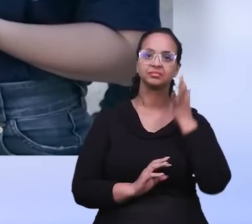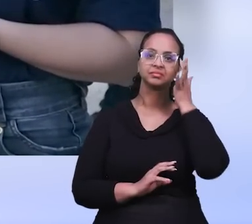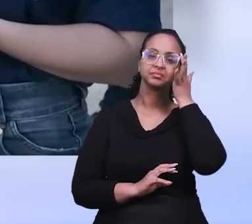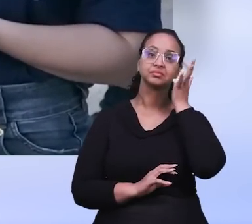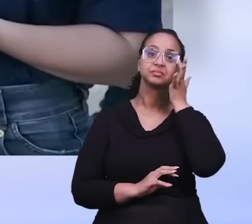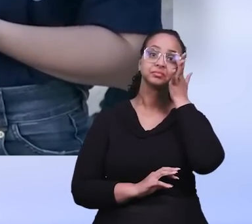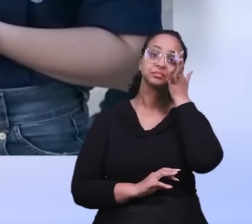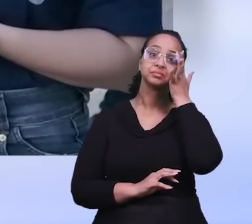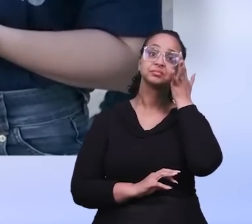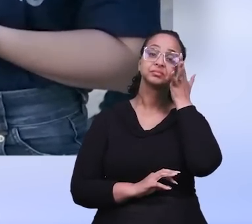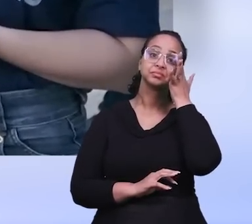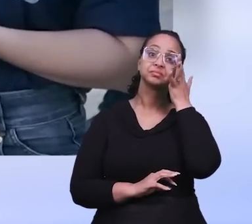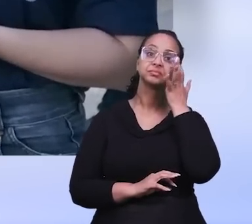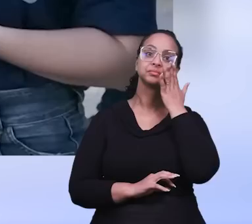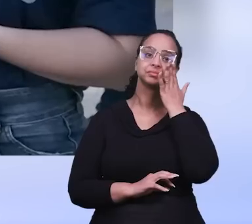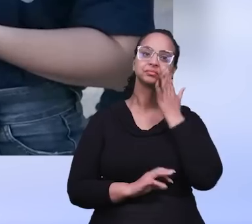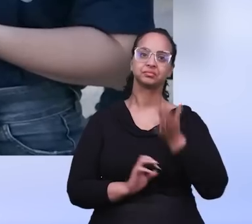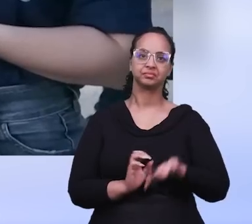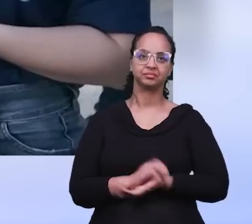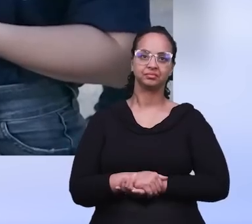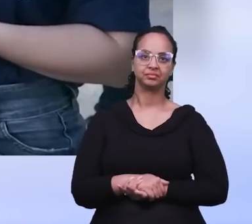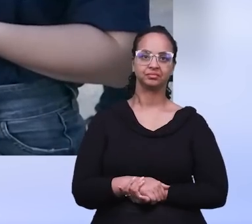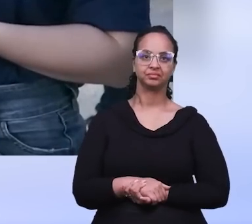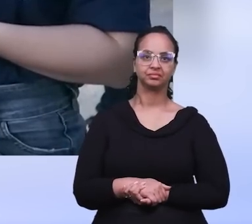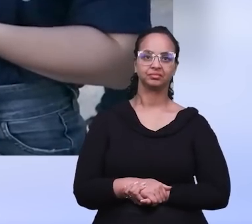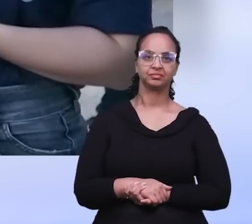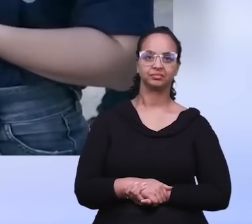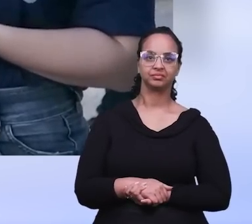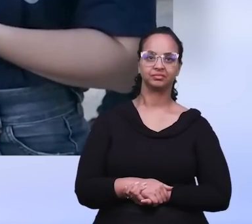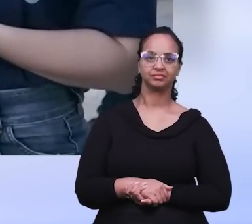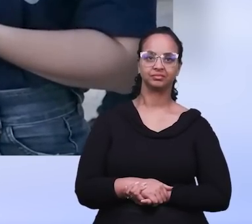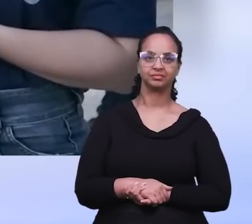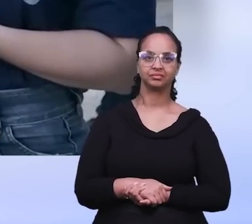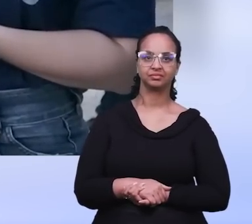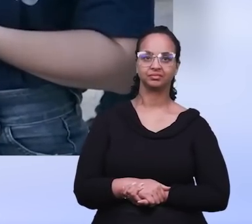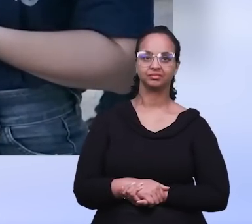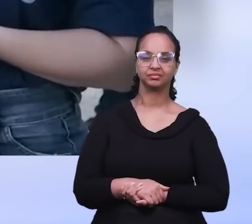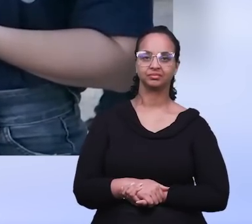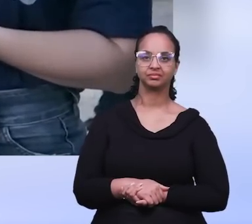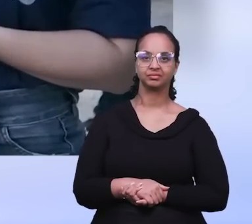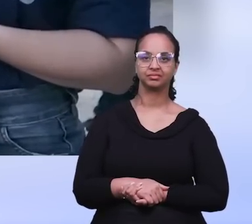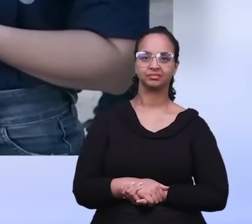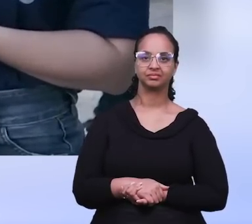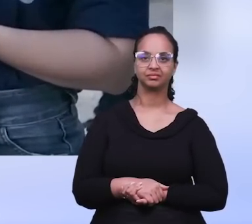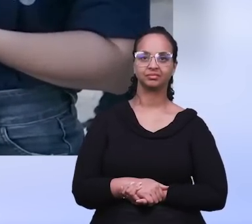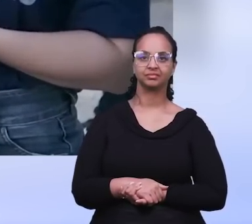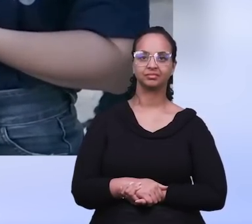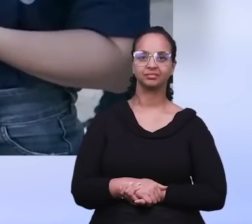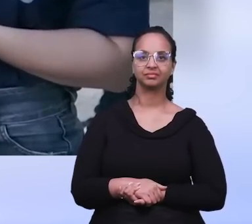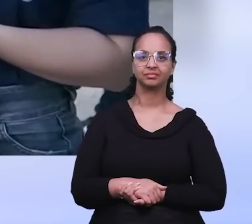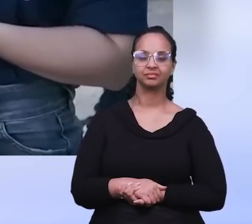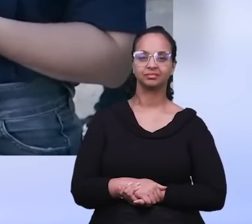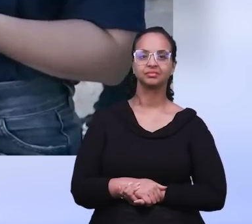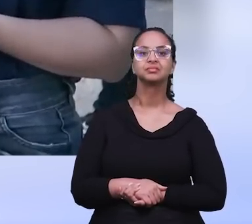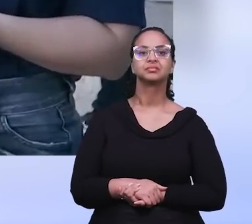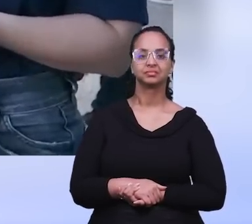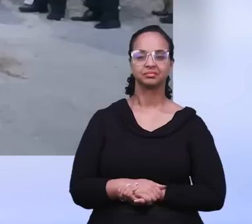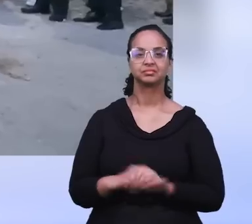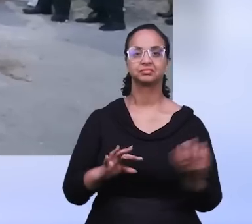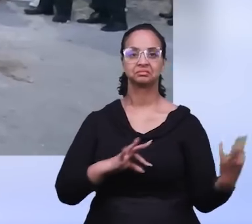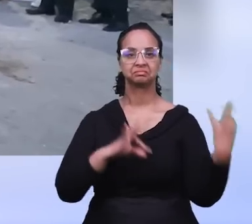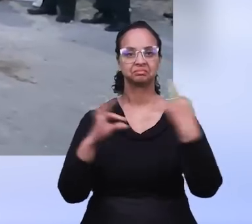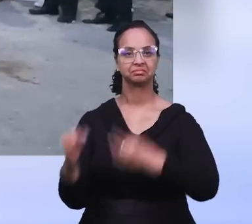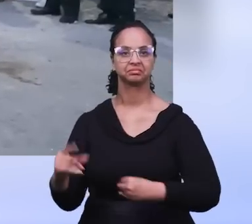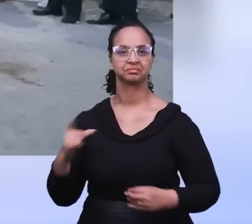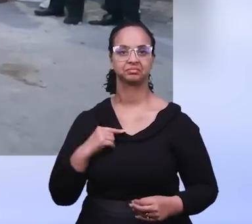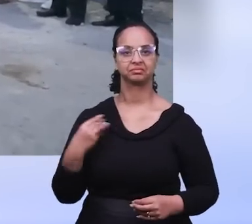de Rui. Eu glorifico o nome do Senhor, porque eu sei que o Senhor Jesus está voltando e Ele vem buscar todo um povo com a Igreja Cristã Maranata.